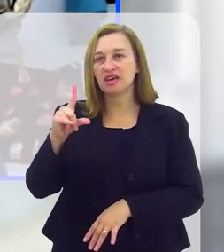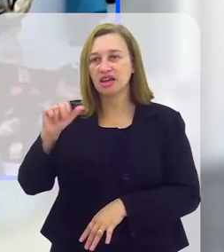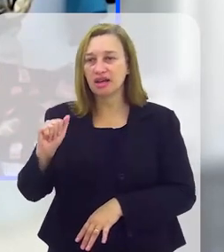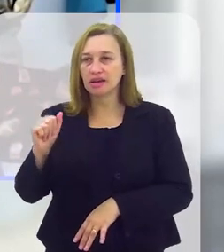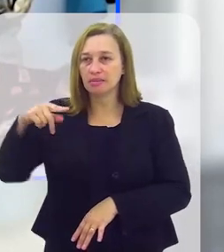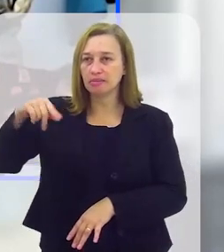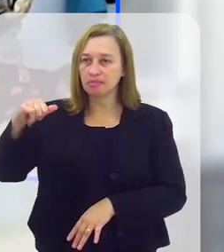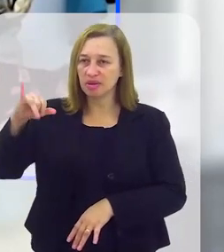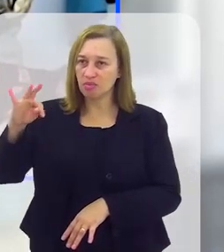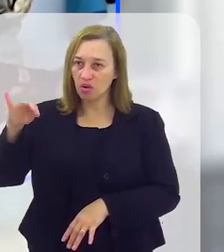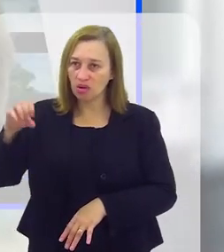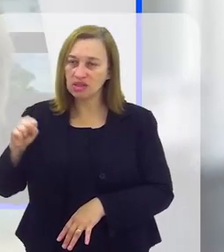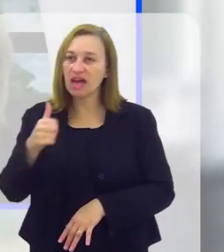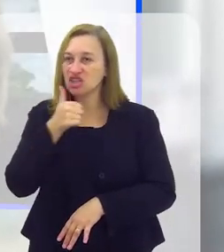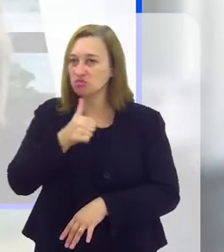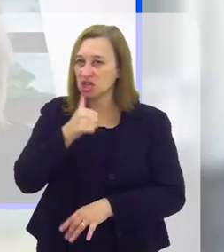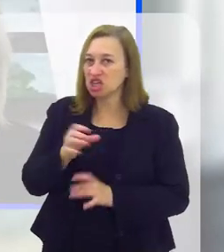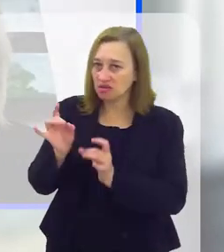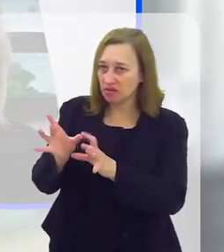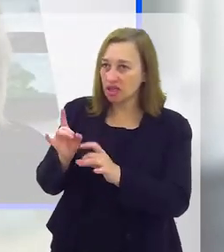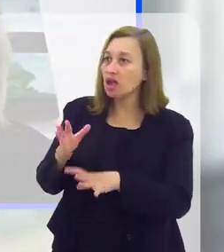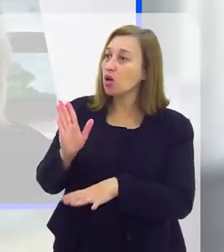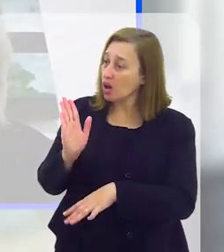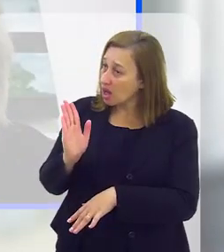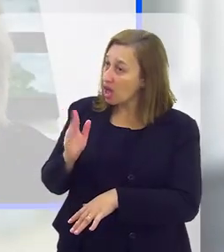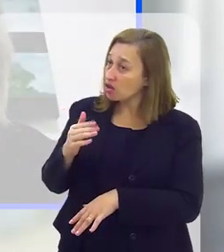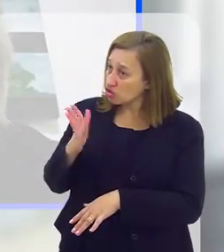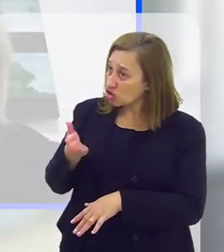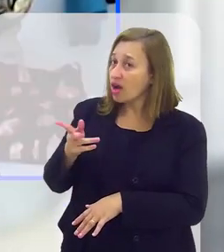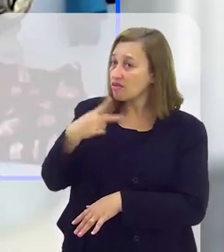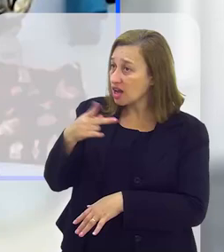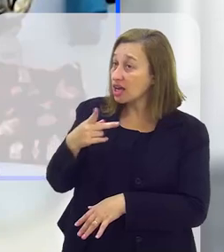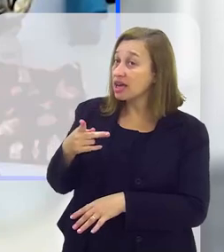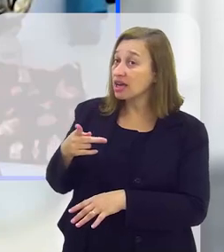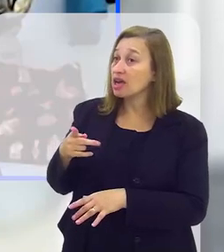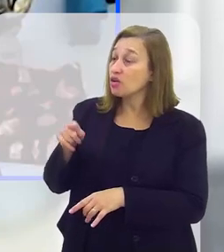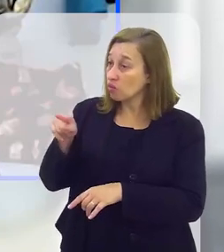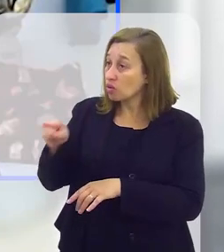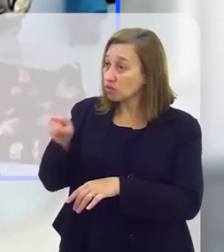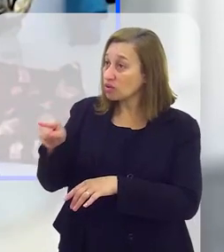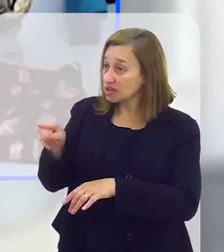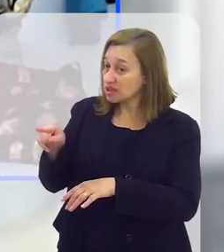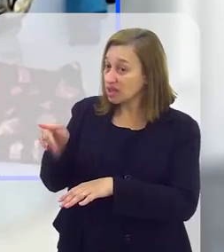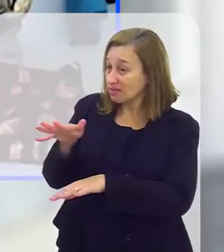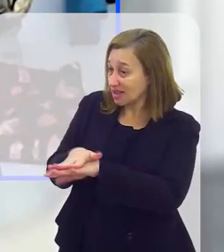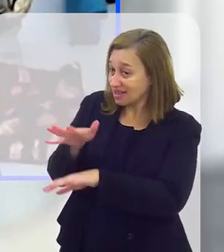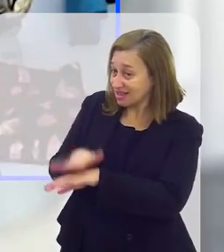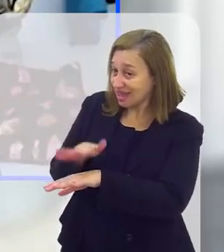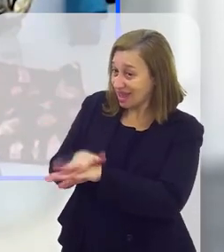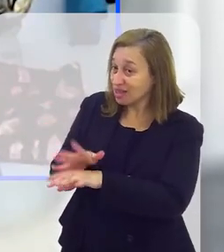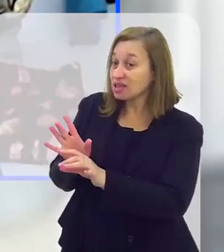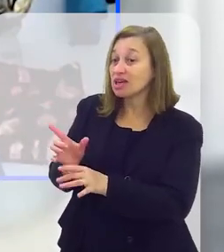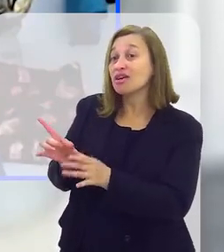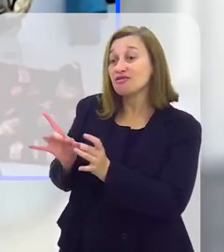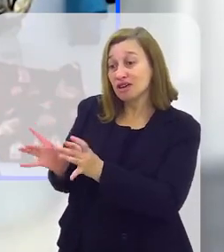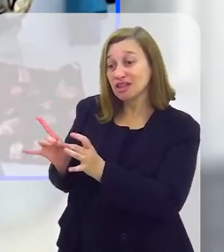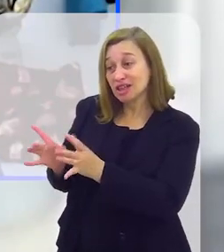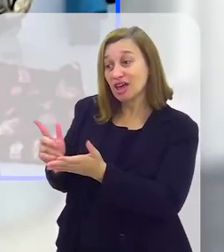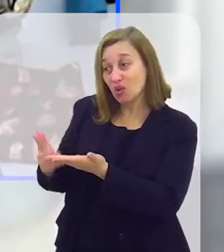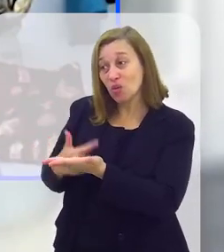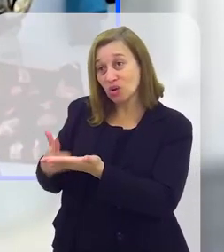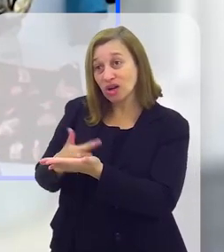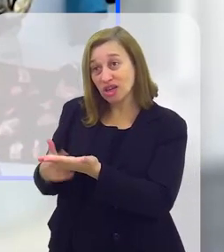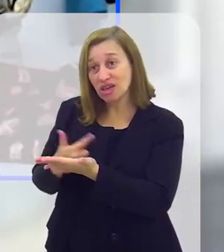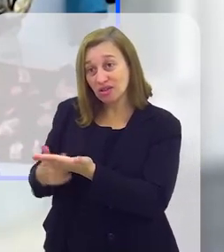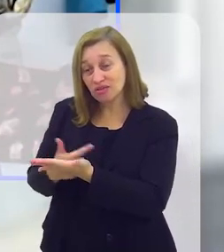protagonistas dos próprios livros, na Vila Mimosa as meninas vendem, eu até sugeri que elas ao fazer o